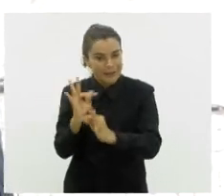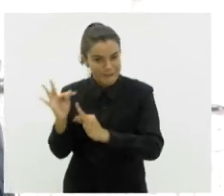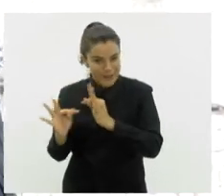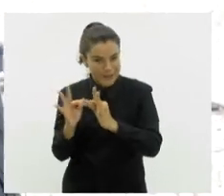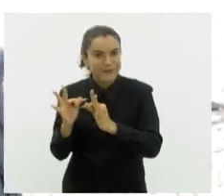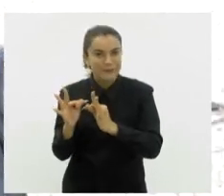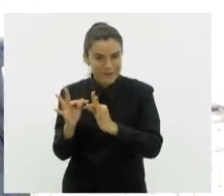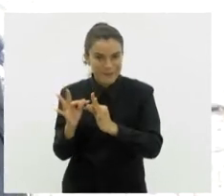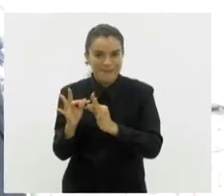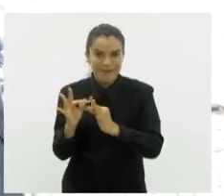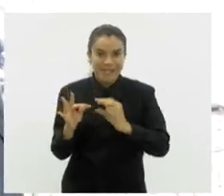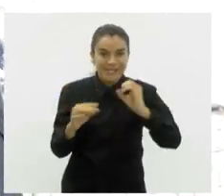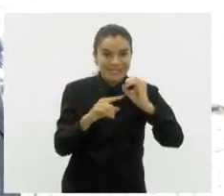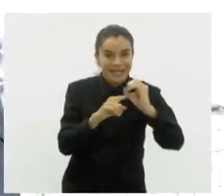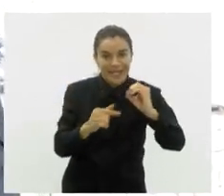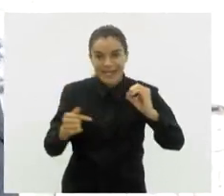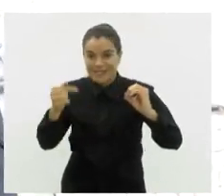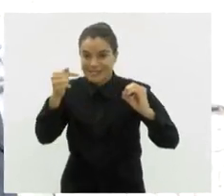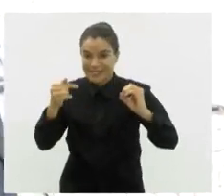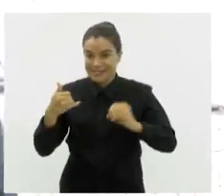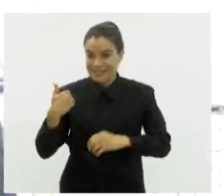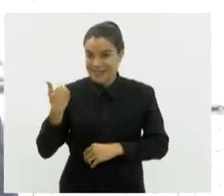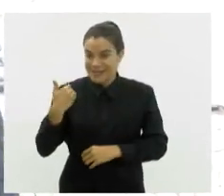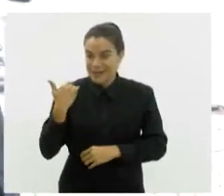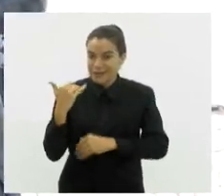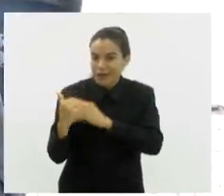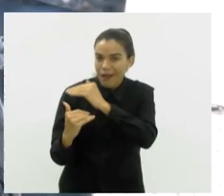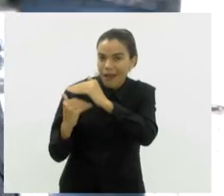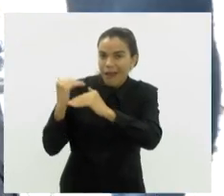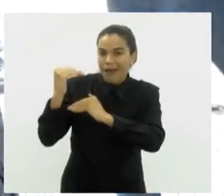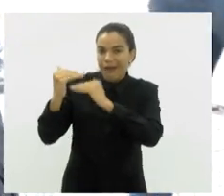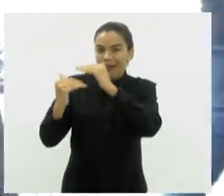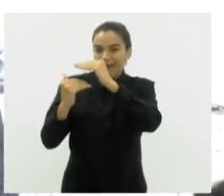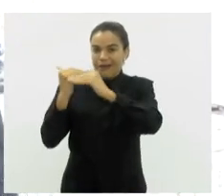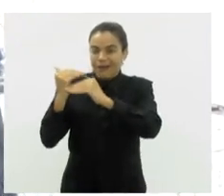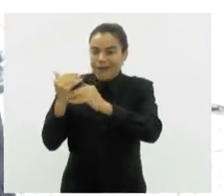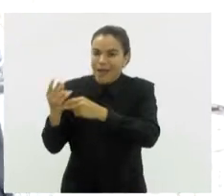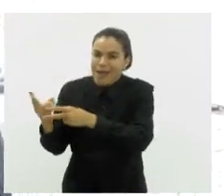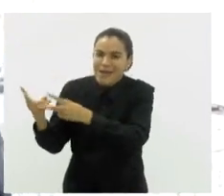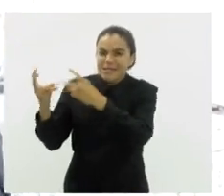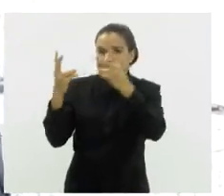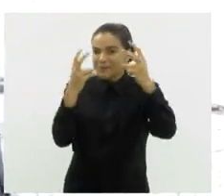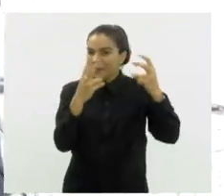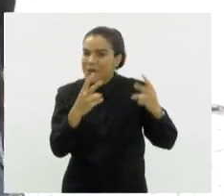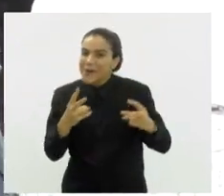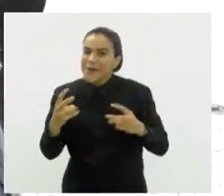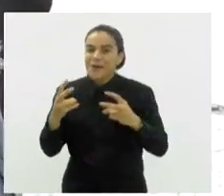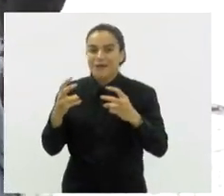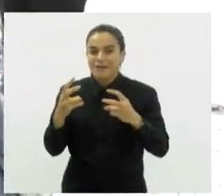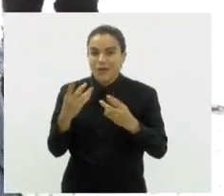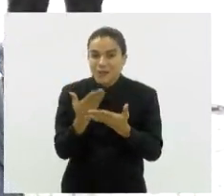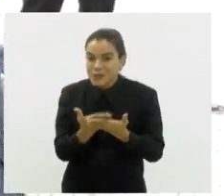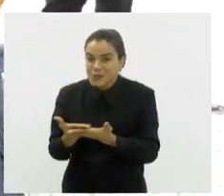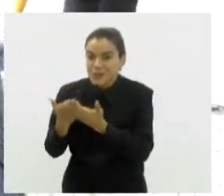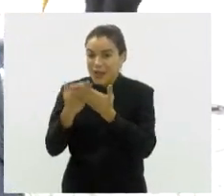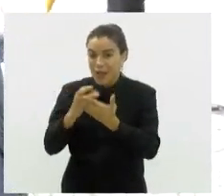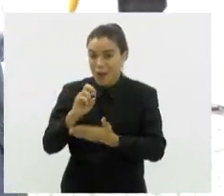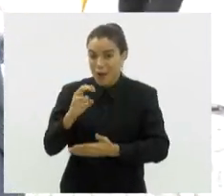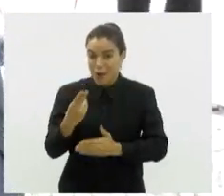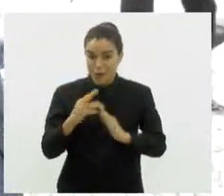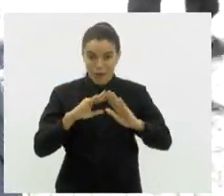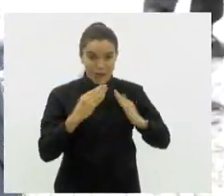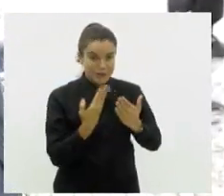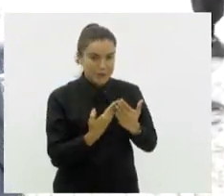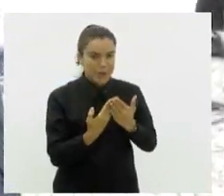infância, dos 0 aos 7 anos, que a criança está se desenvolvendo, explorando o ambiente, já começa a estudar ou está numa creche,